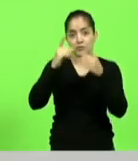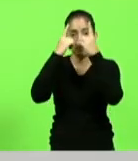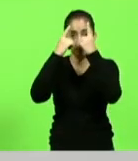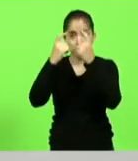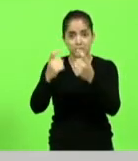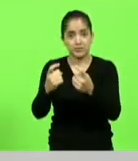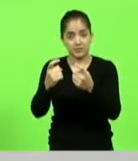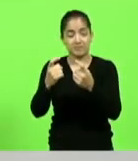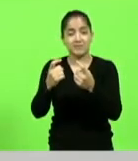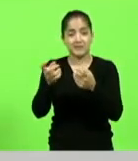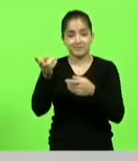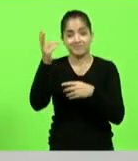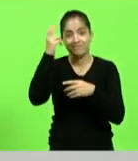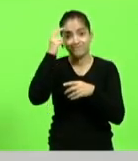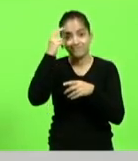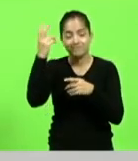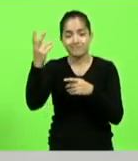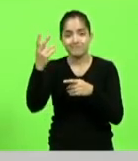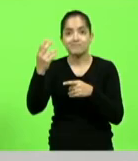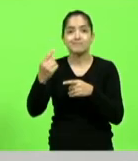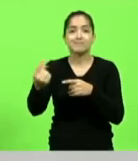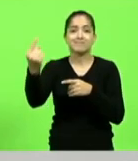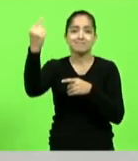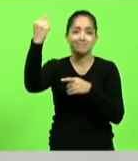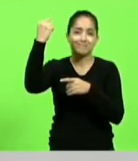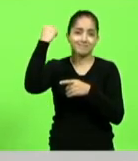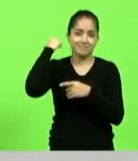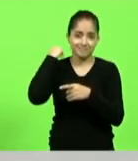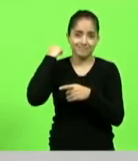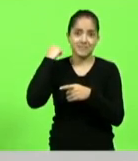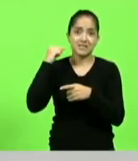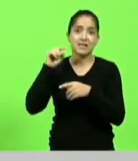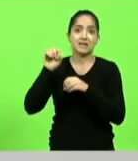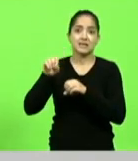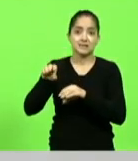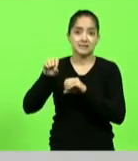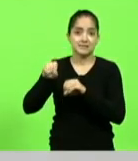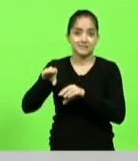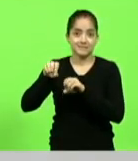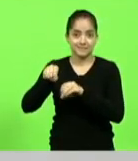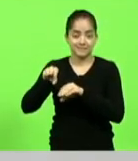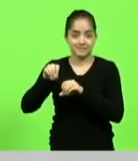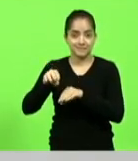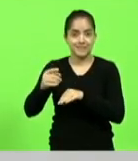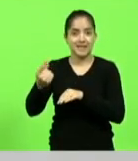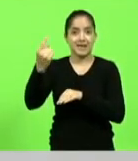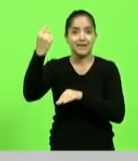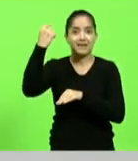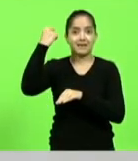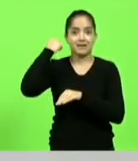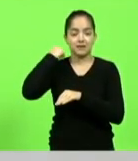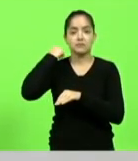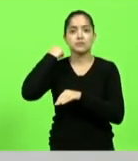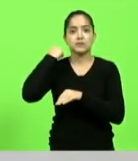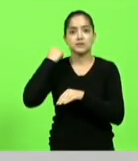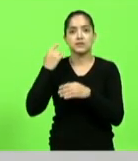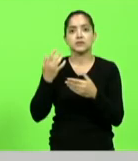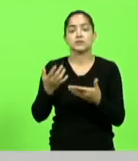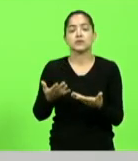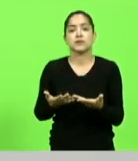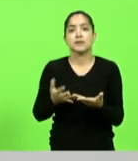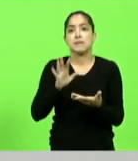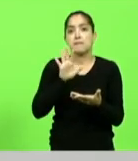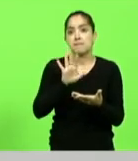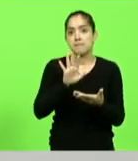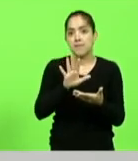cultural que vem da nossa educação das nossas raízes patriarcais É